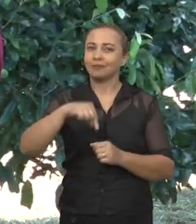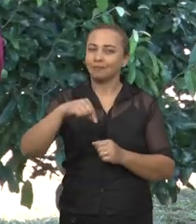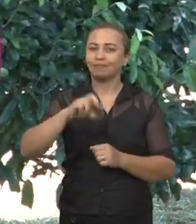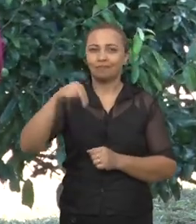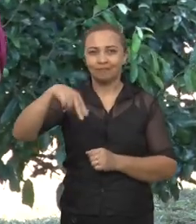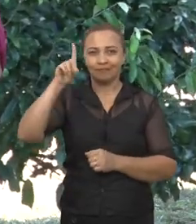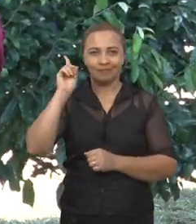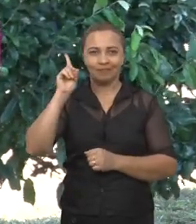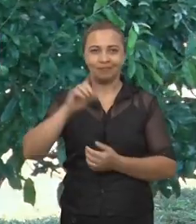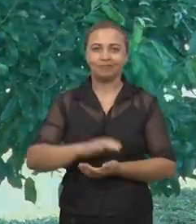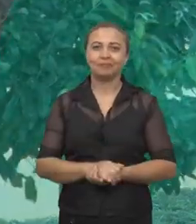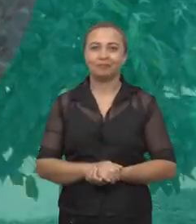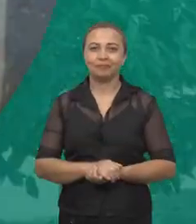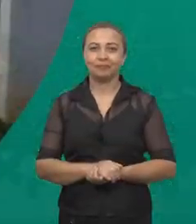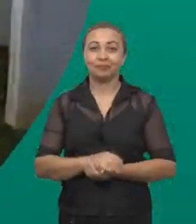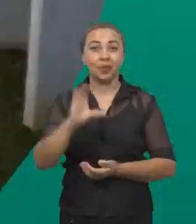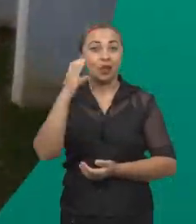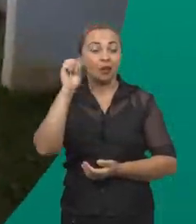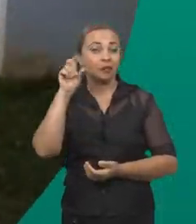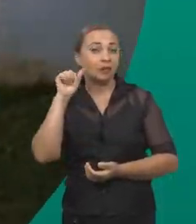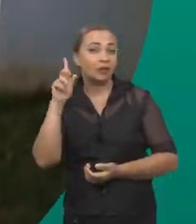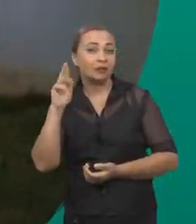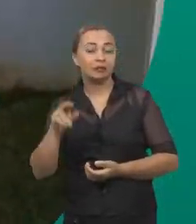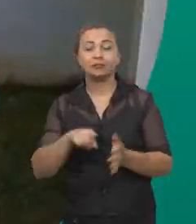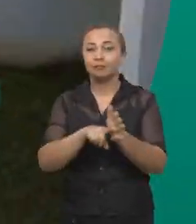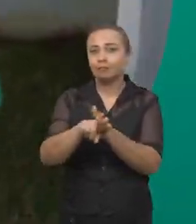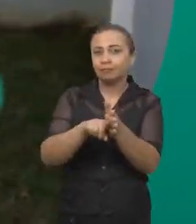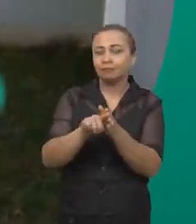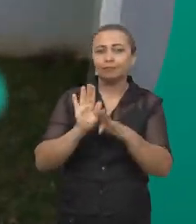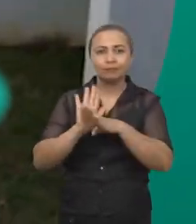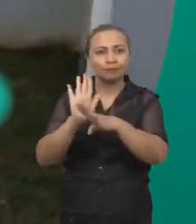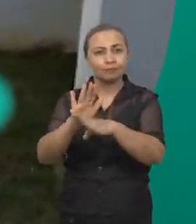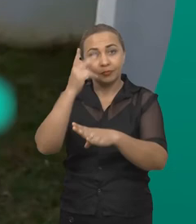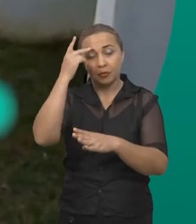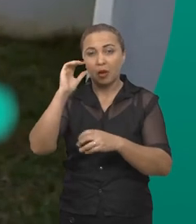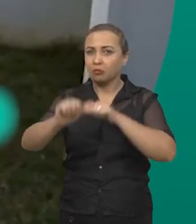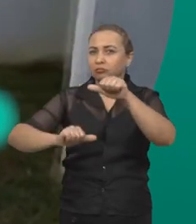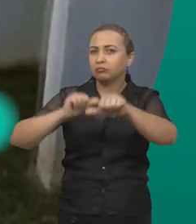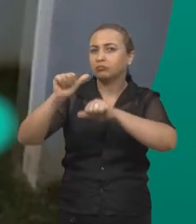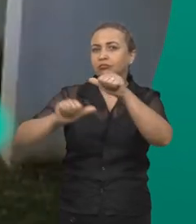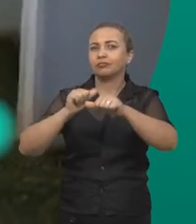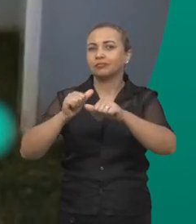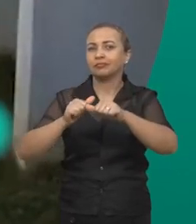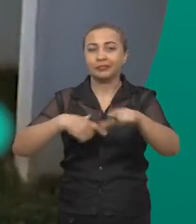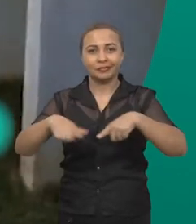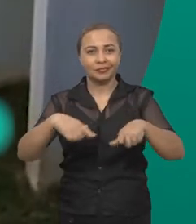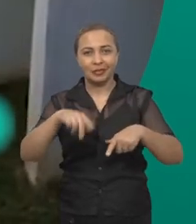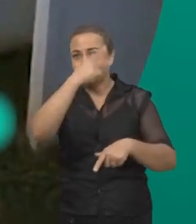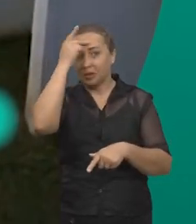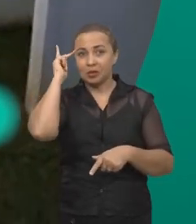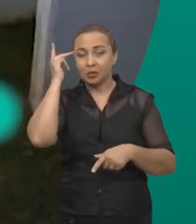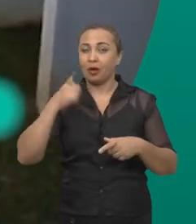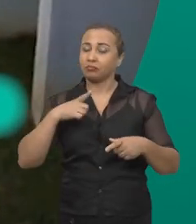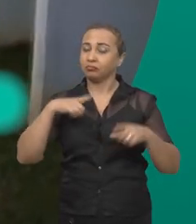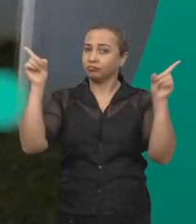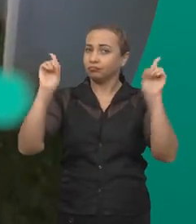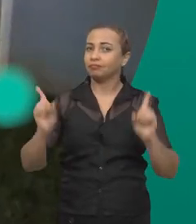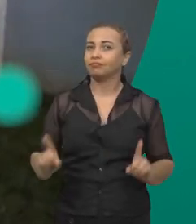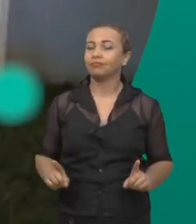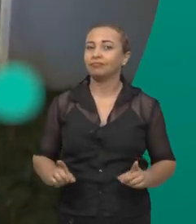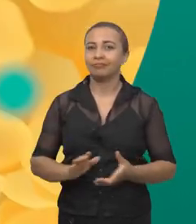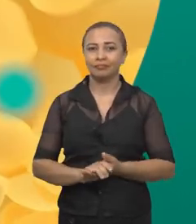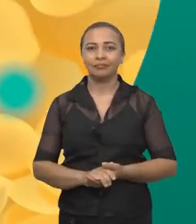no Nordeste. No Ceará, pesquisas contribuem para o desenvolvimento de habilidades funcionais para pessoas com